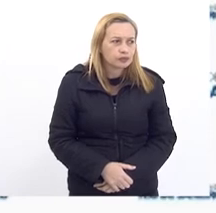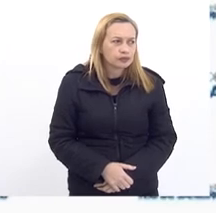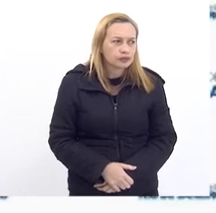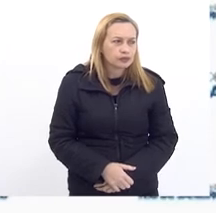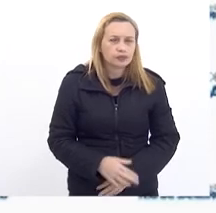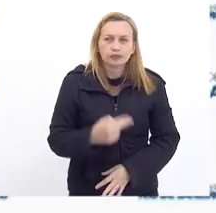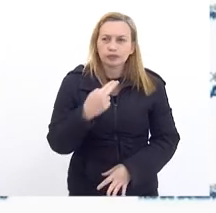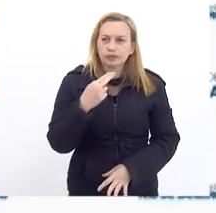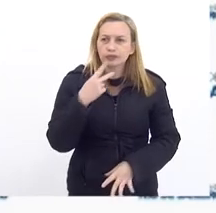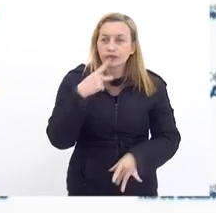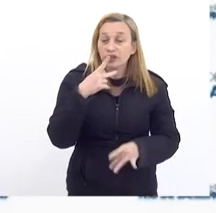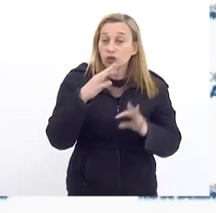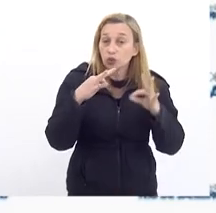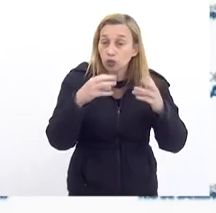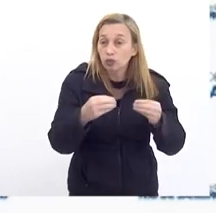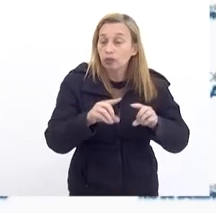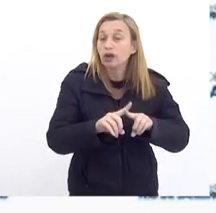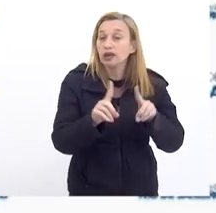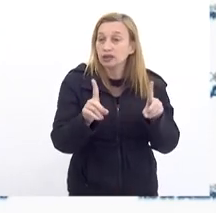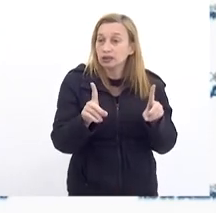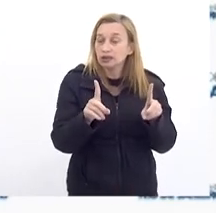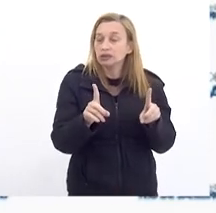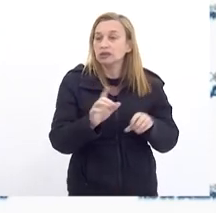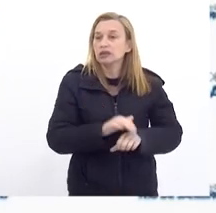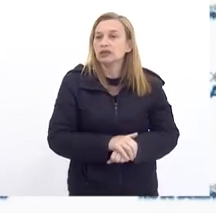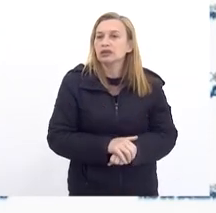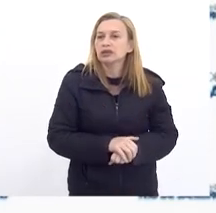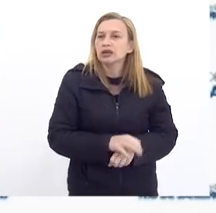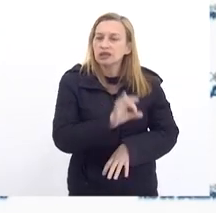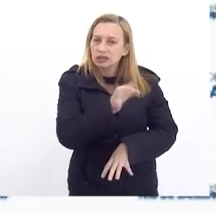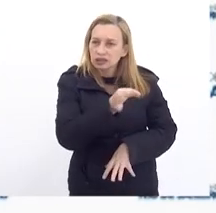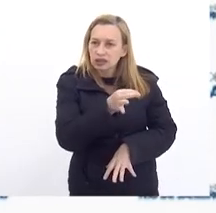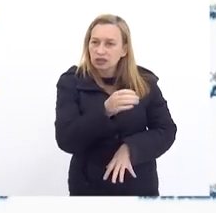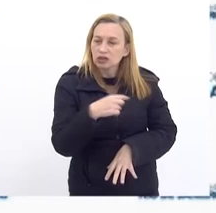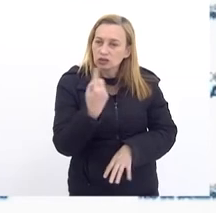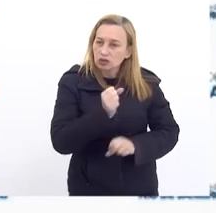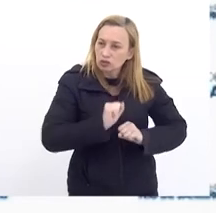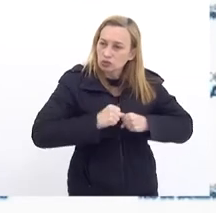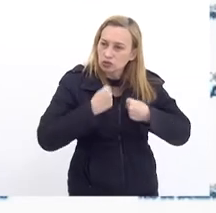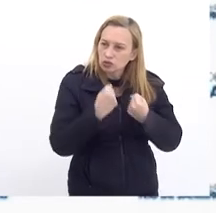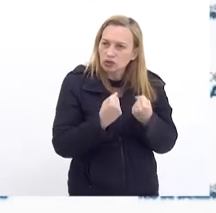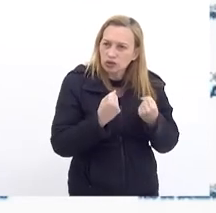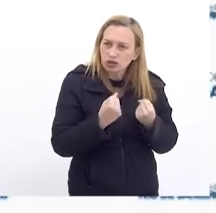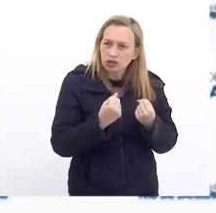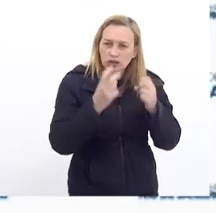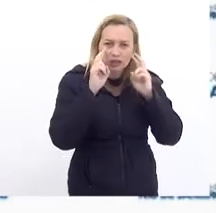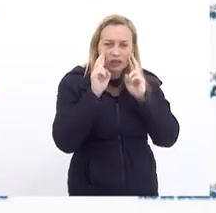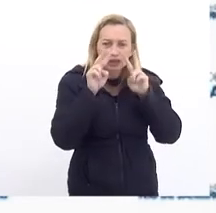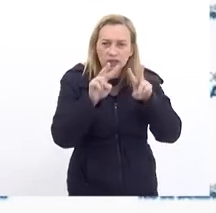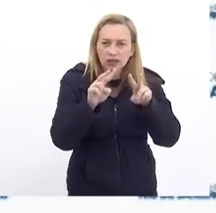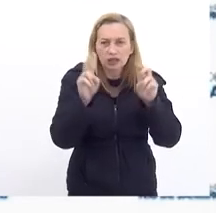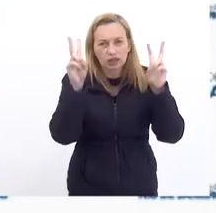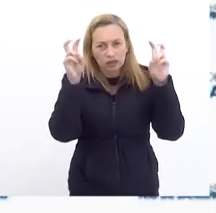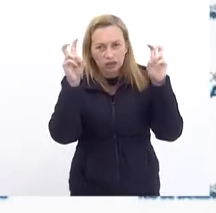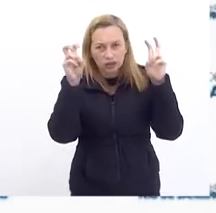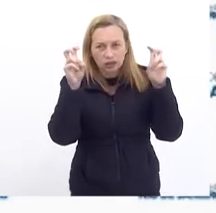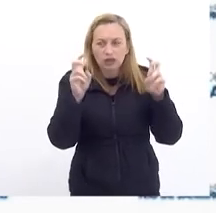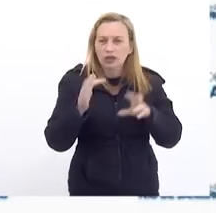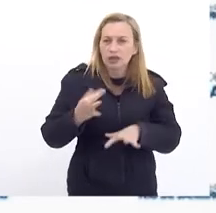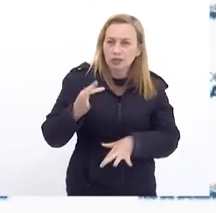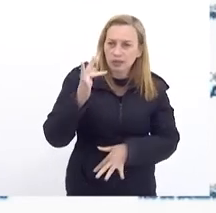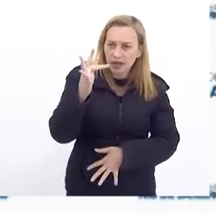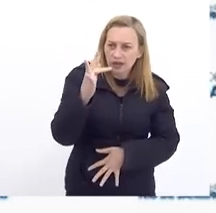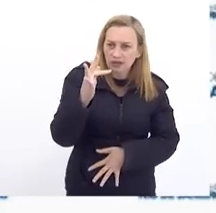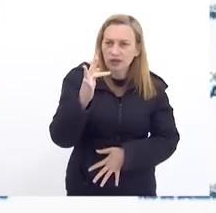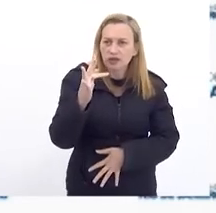tudo aqui Mas Seja Certo De que Nós estamos Atentos A esse assunto E dentro Em breve